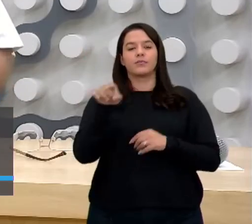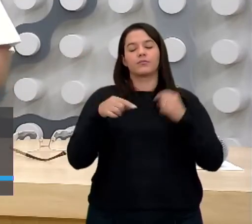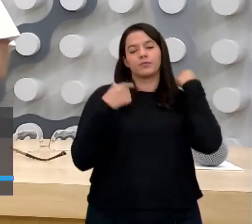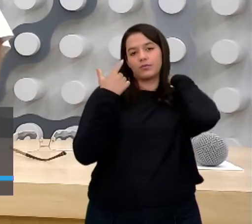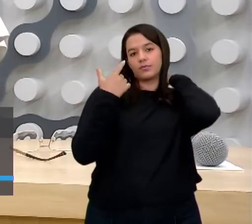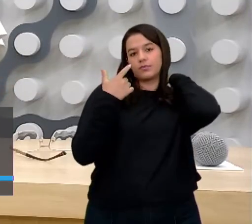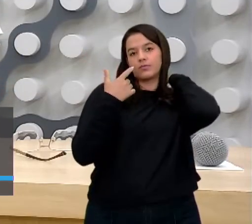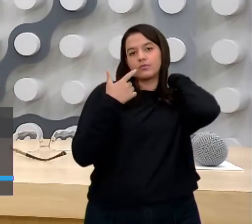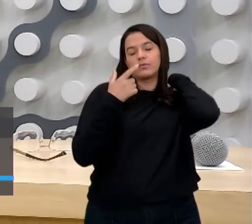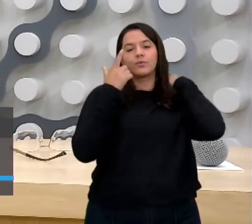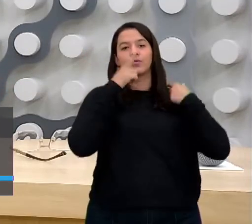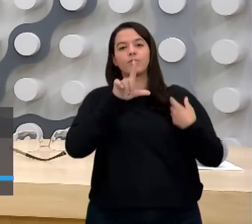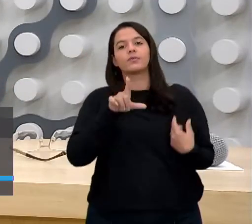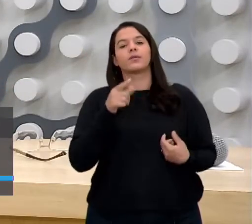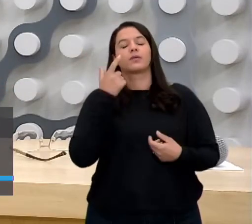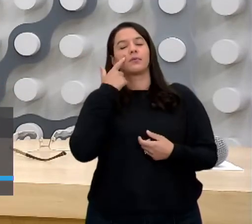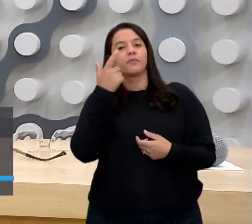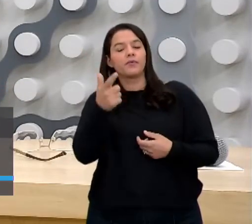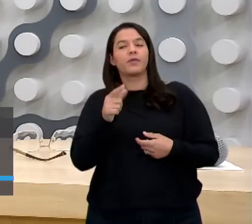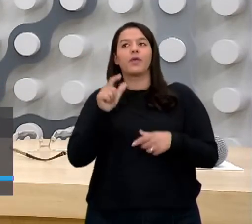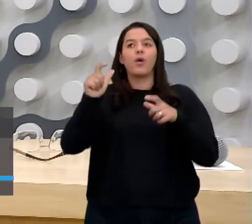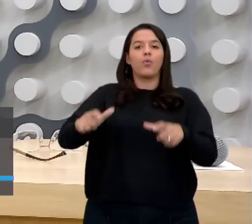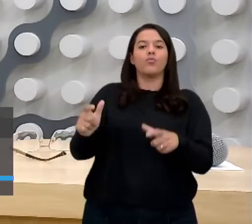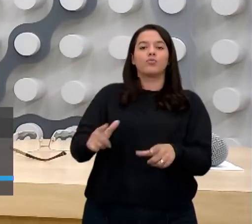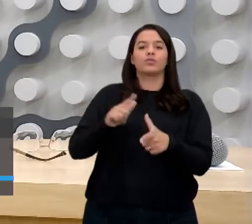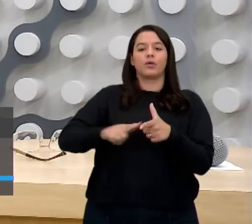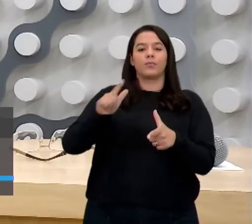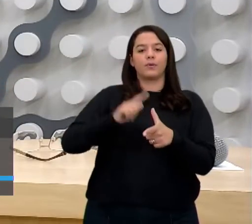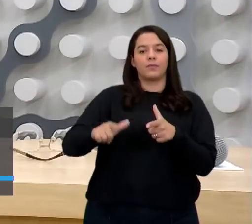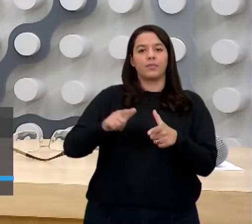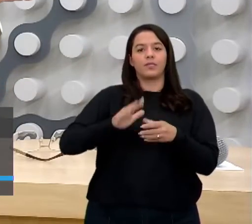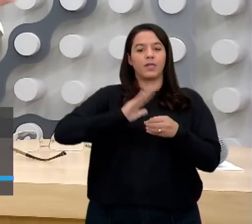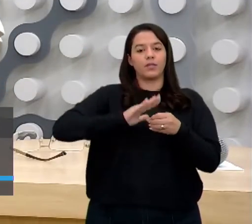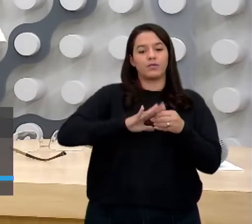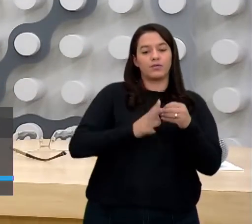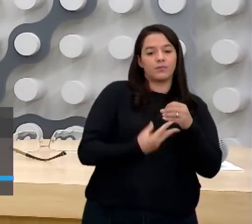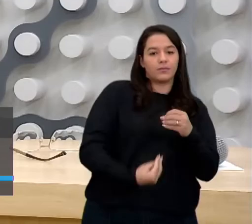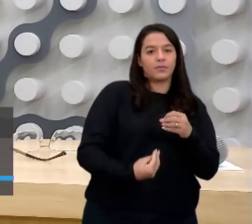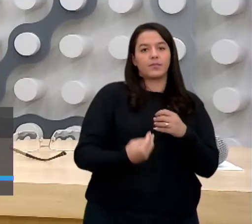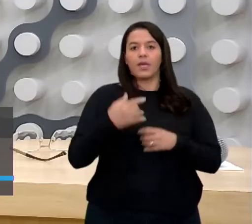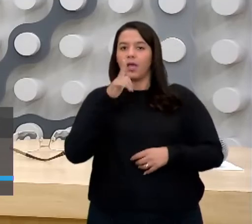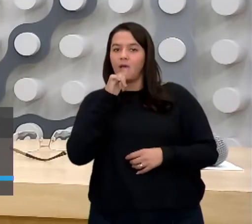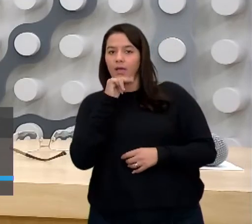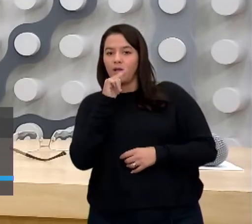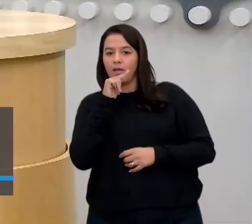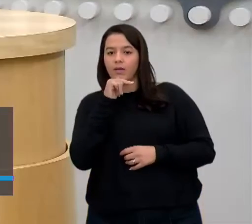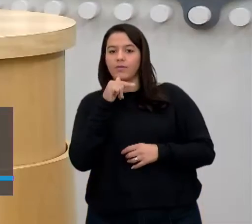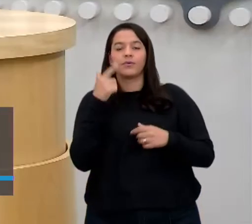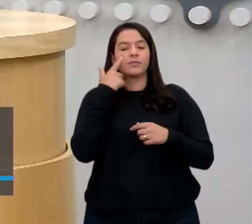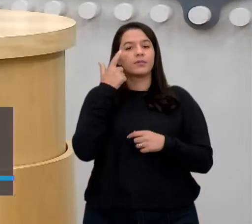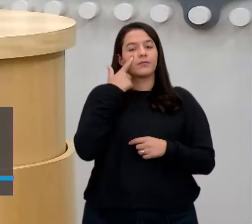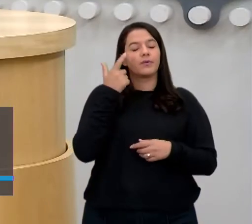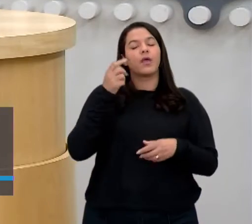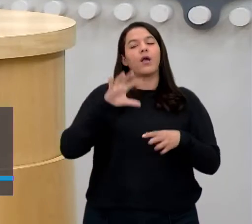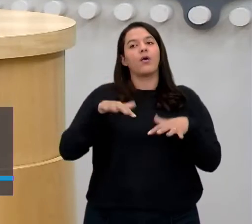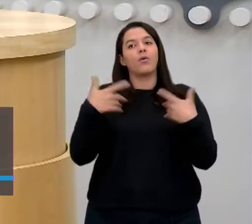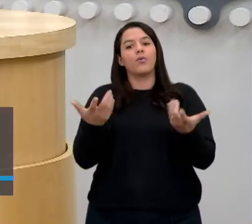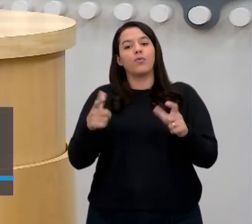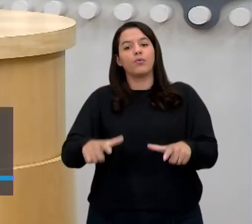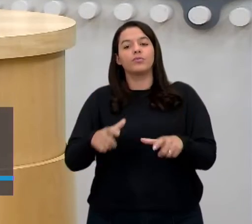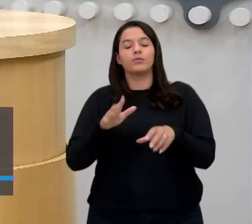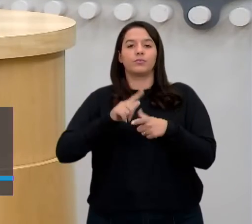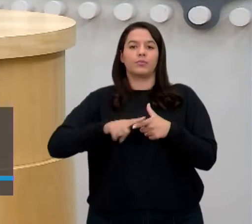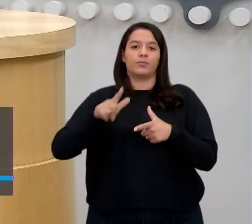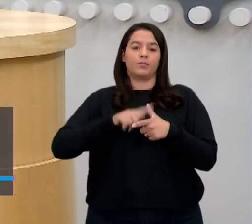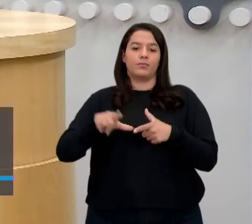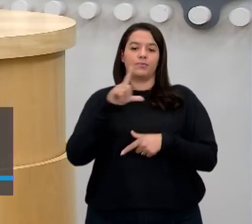ver aonde que está o problema. O problema está no saneamento básico, a água. Porque, para quem não sabe, a